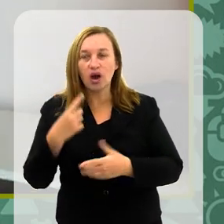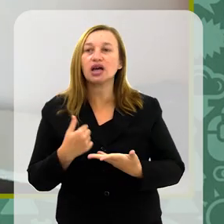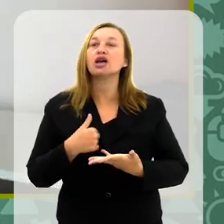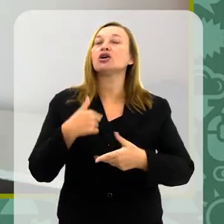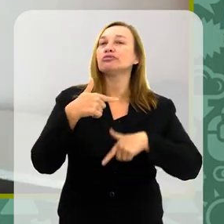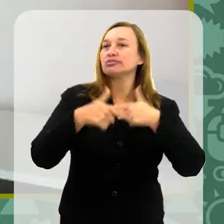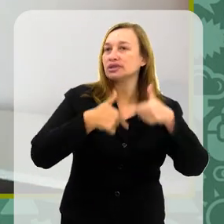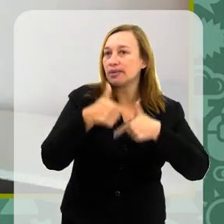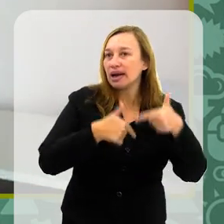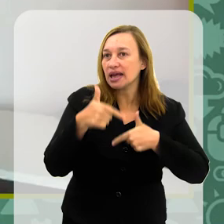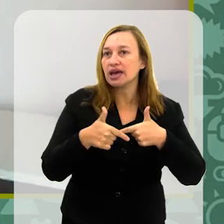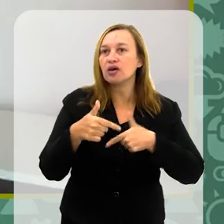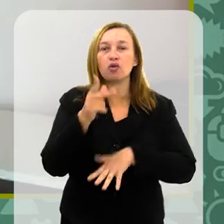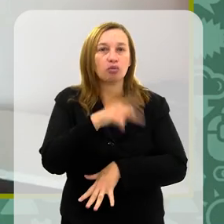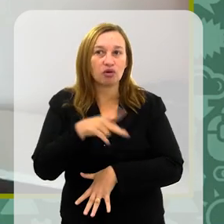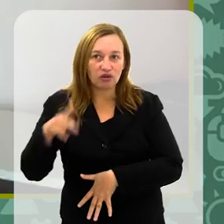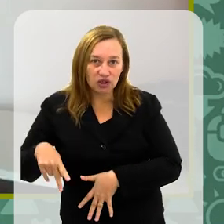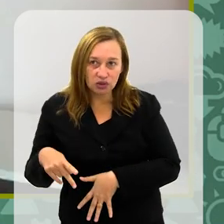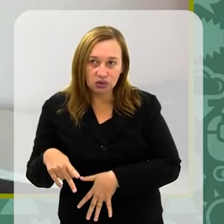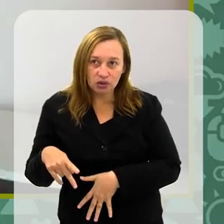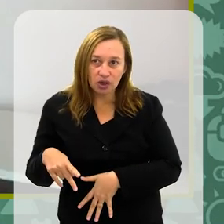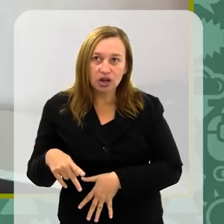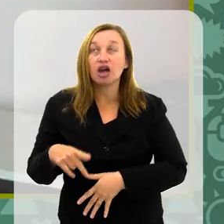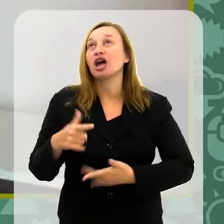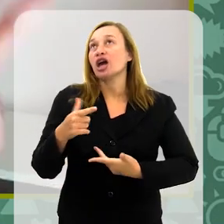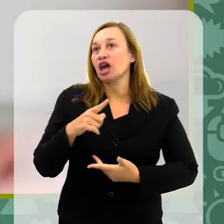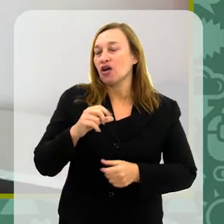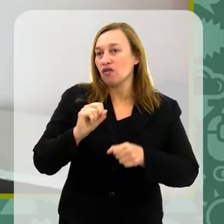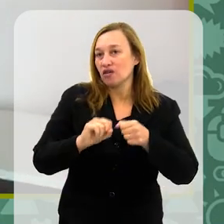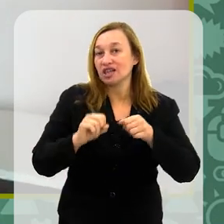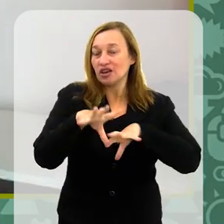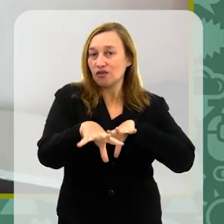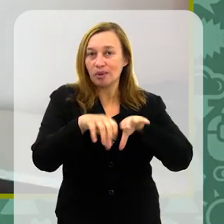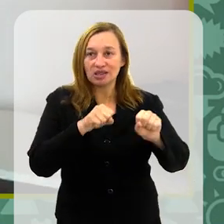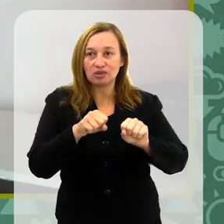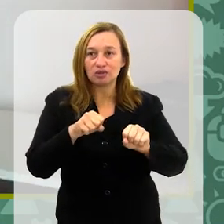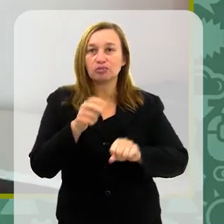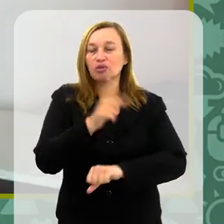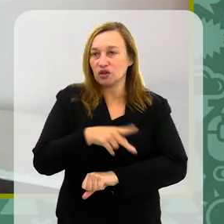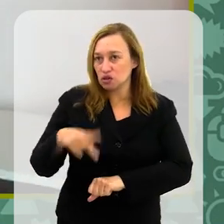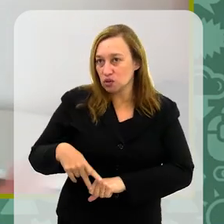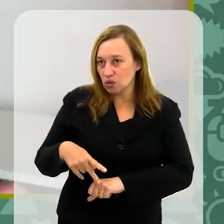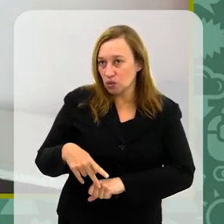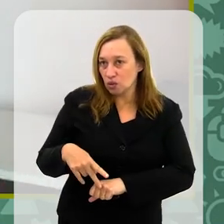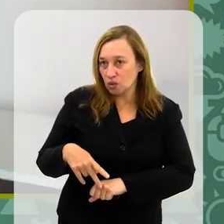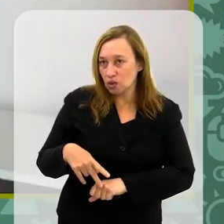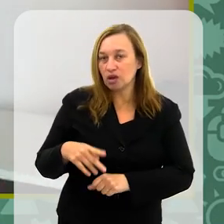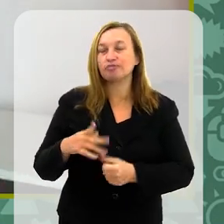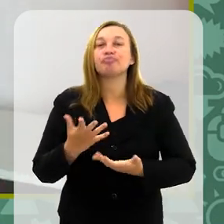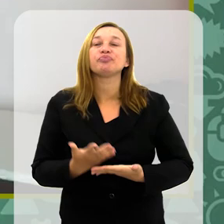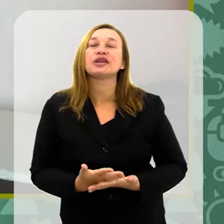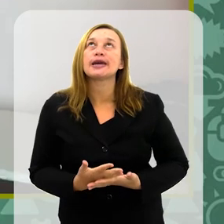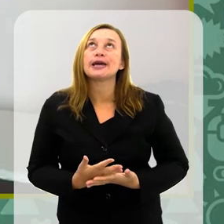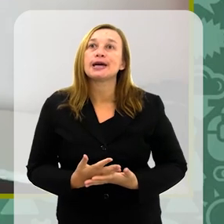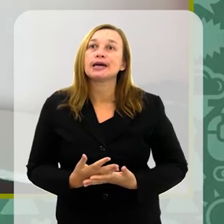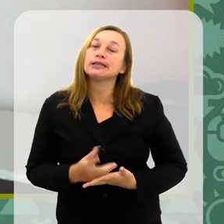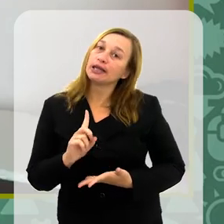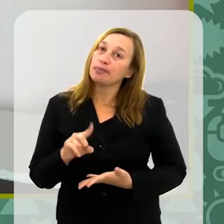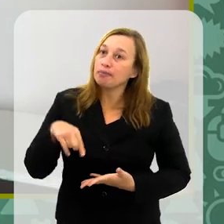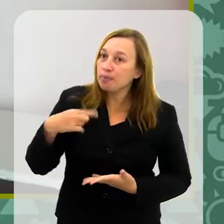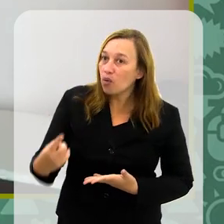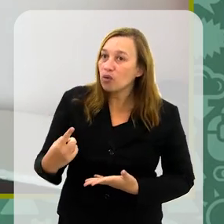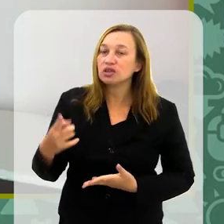anos também como professora, porque eu fiz o antigo segundo grau de formação de professores. Não trabalhei, atuei alguns anos como professora.